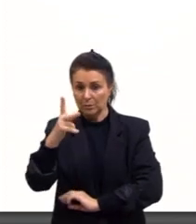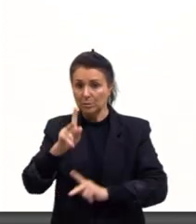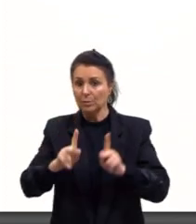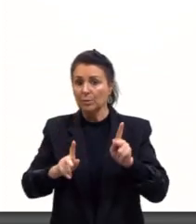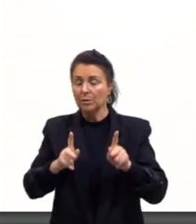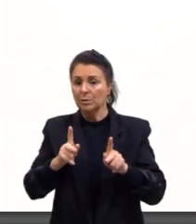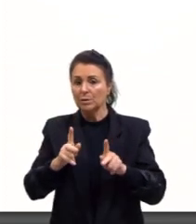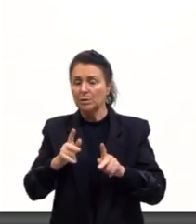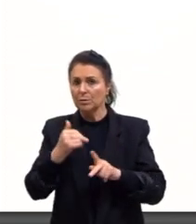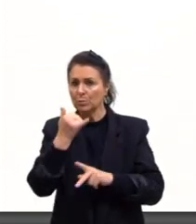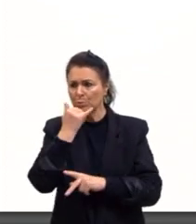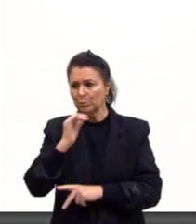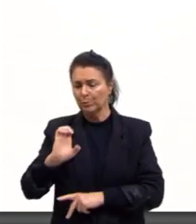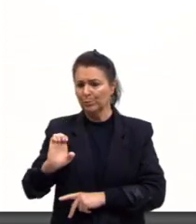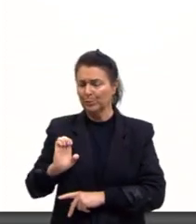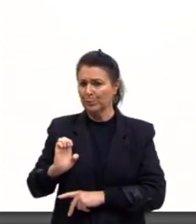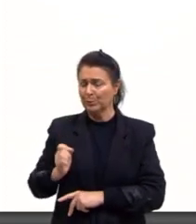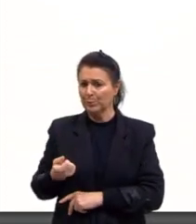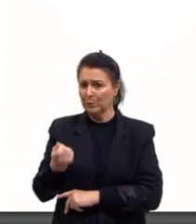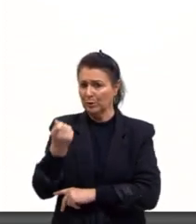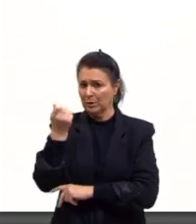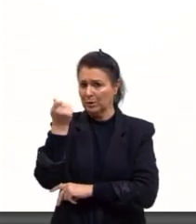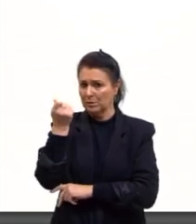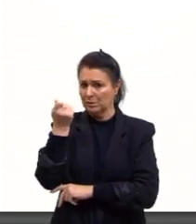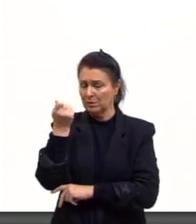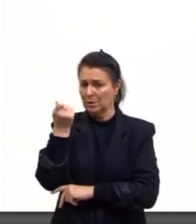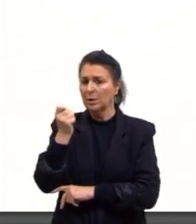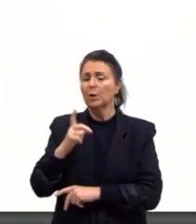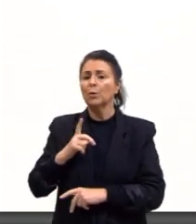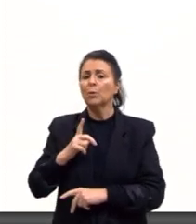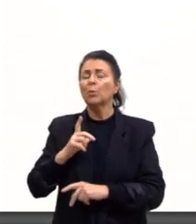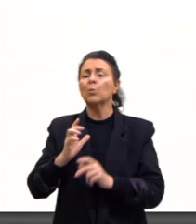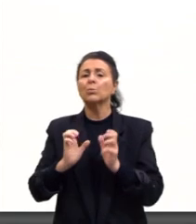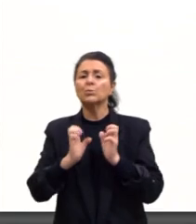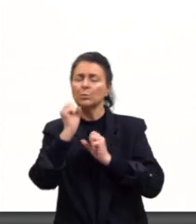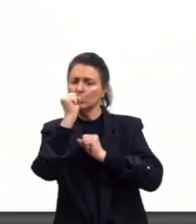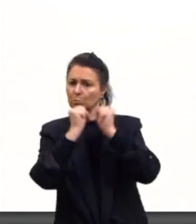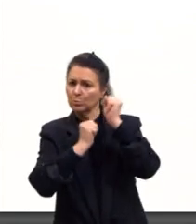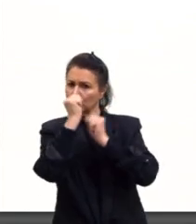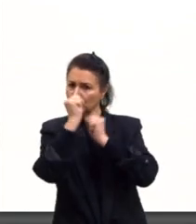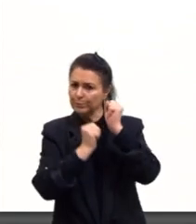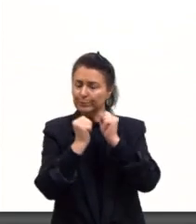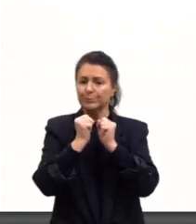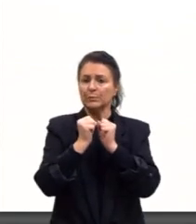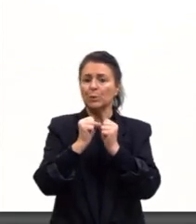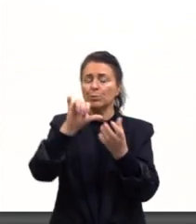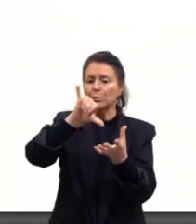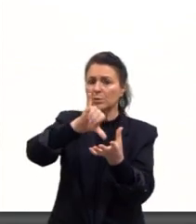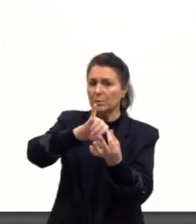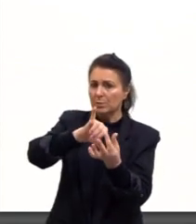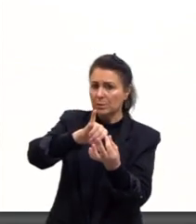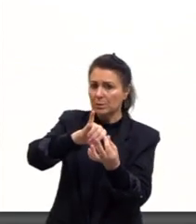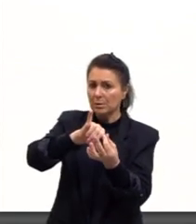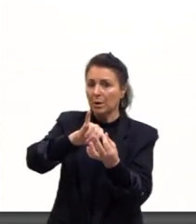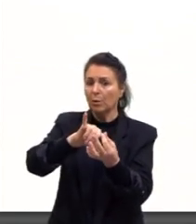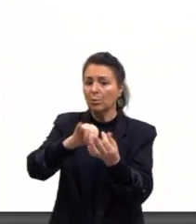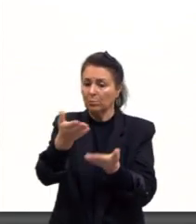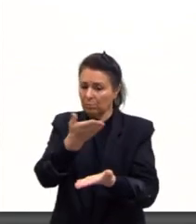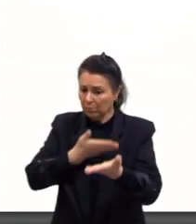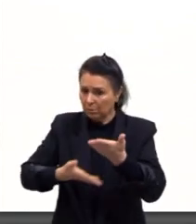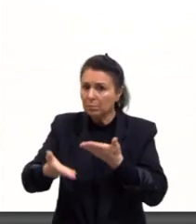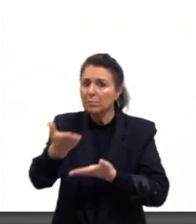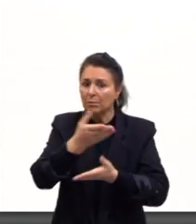burgueses, esses empresários, capitalistas, grandes comerciantes. E restauradores